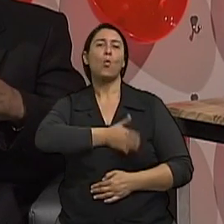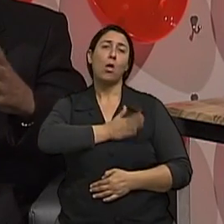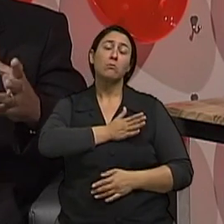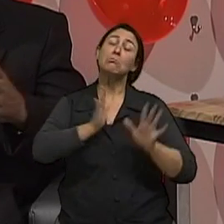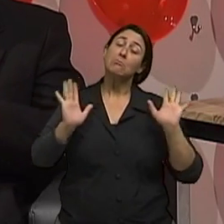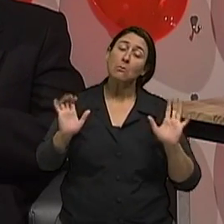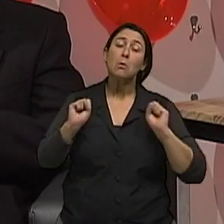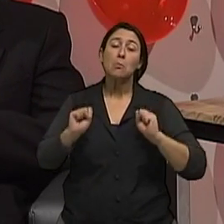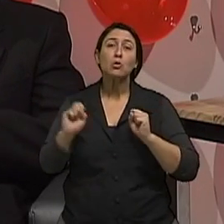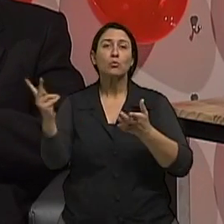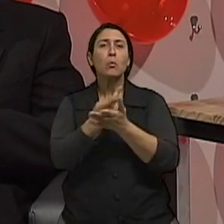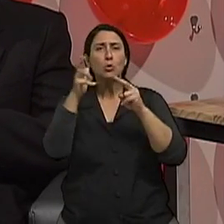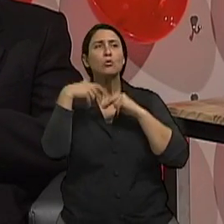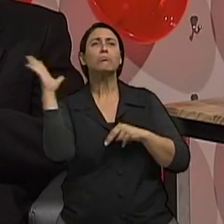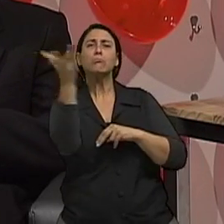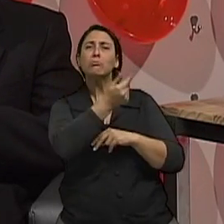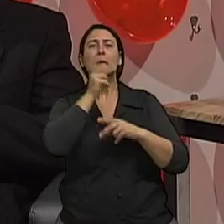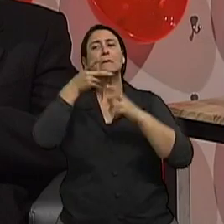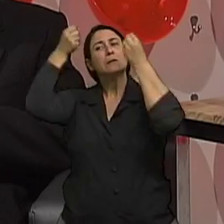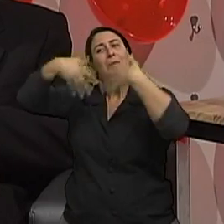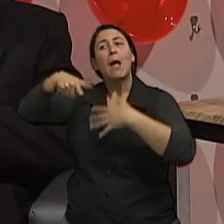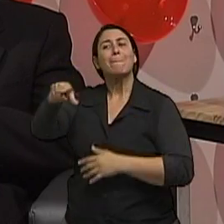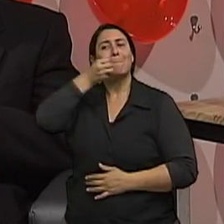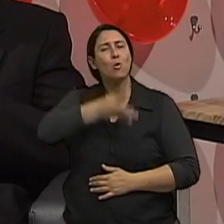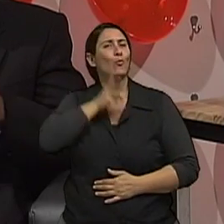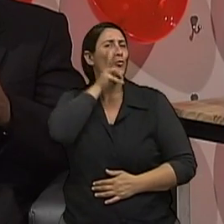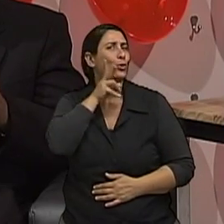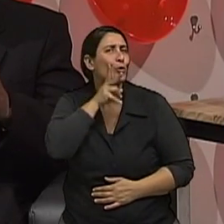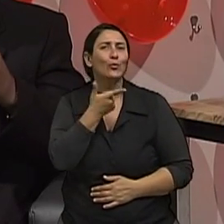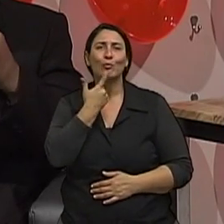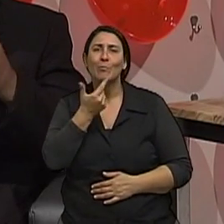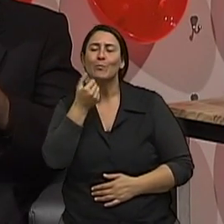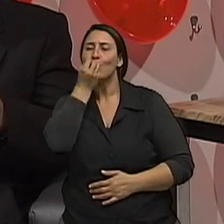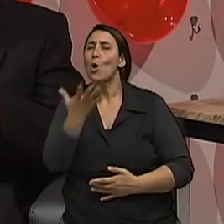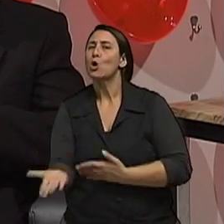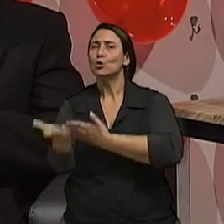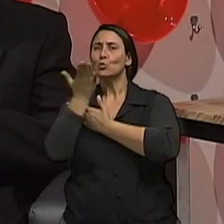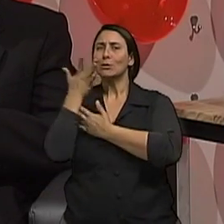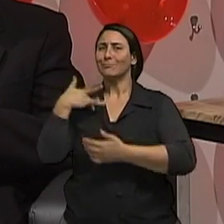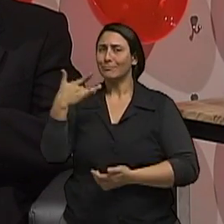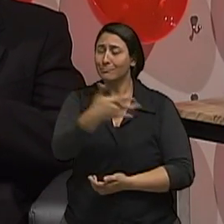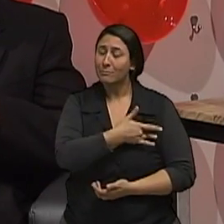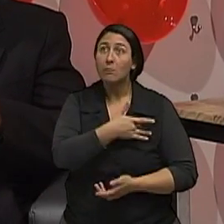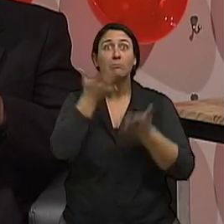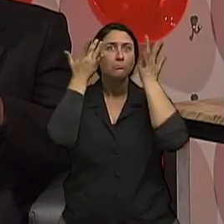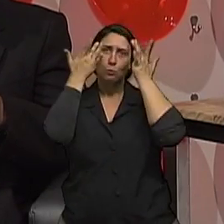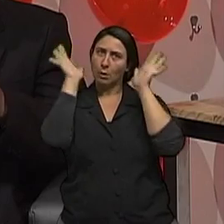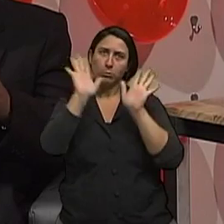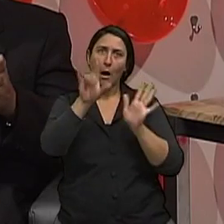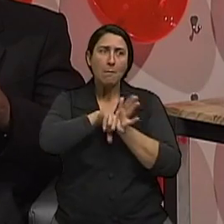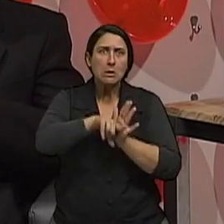se esse fato realmente for verdadeiro, porque nós não podemos jurar que ele seja, que